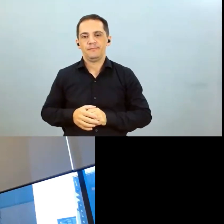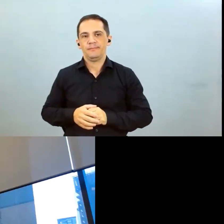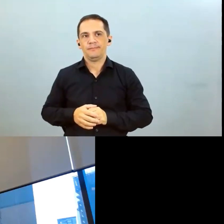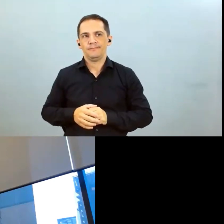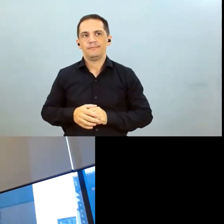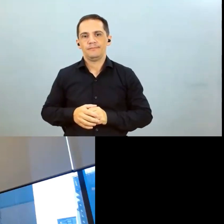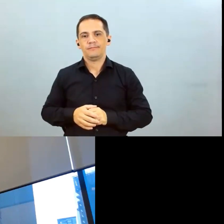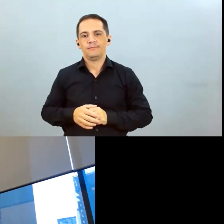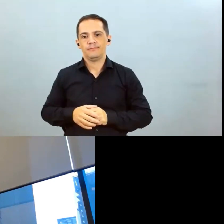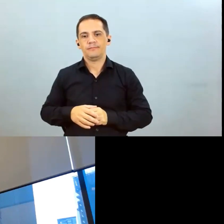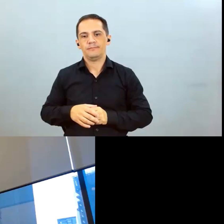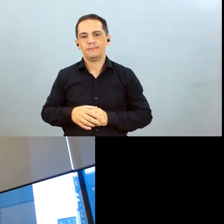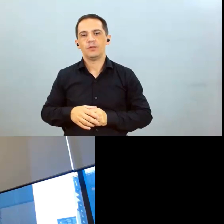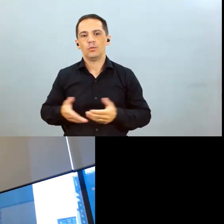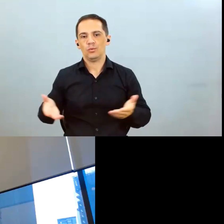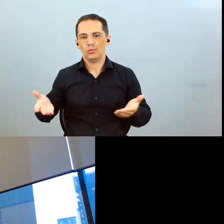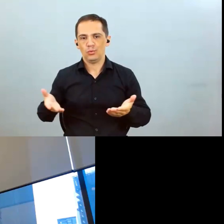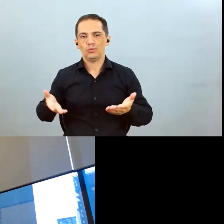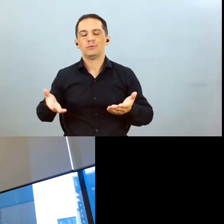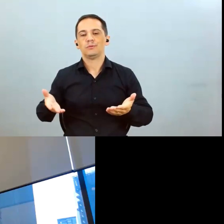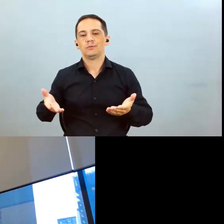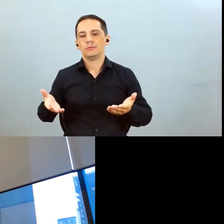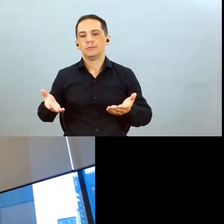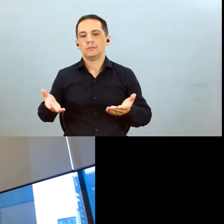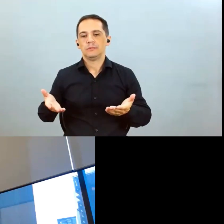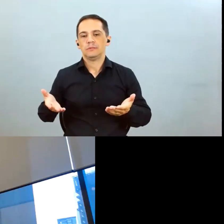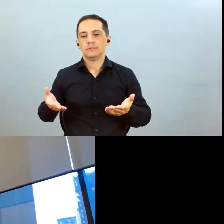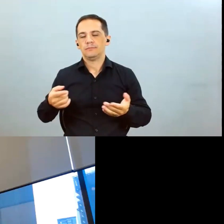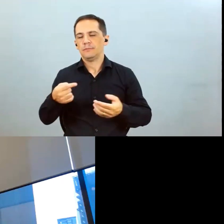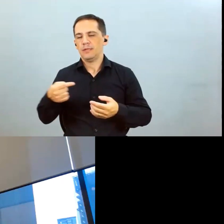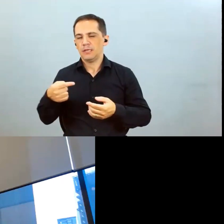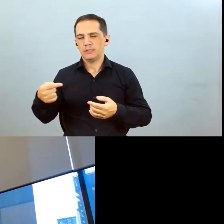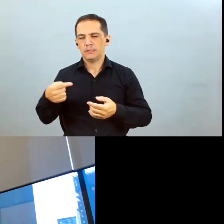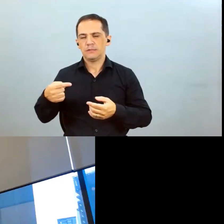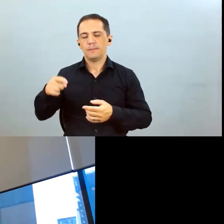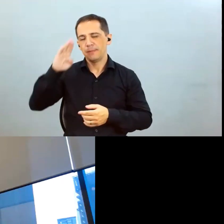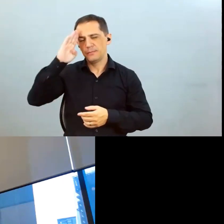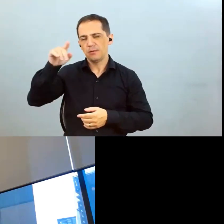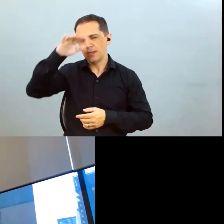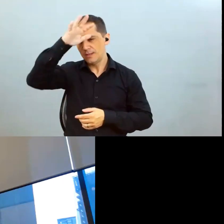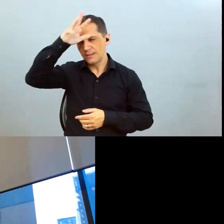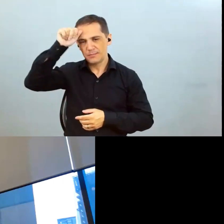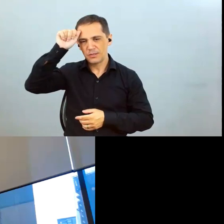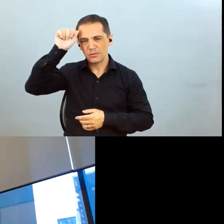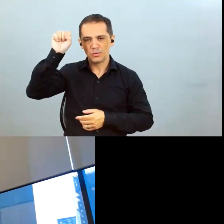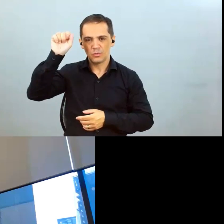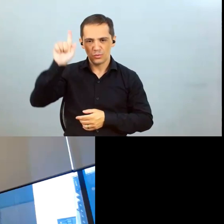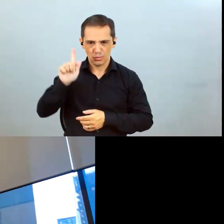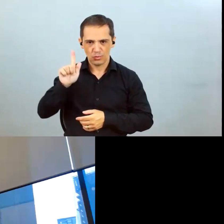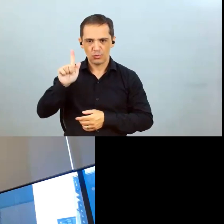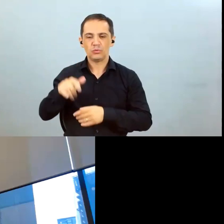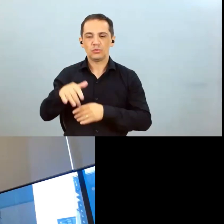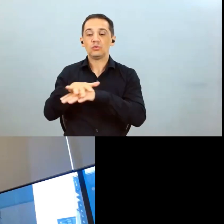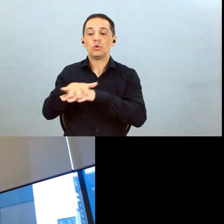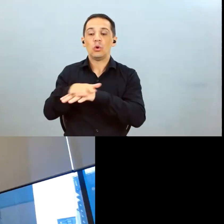eloquente ou dramático essa esse base negativo principalmente na região do Mato Grosso tanto para a soja e possivelmente será para o